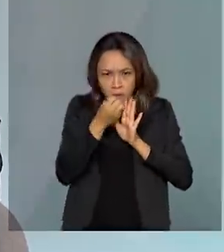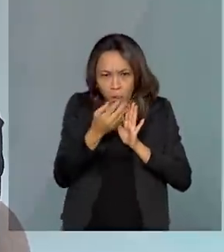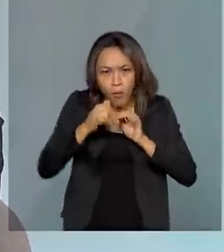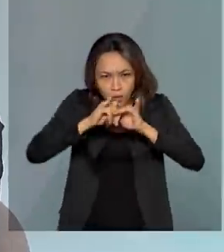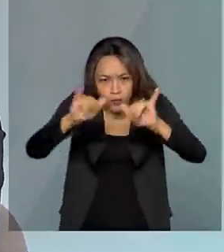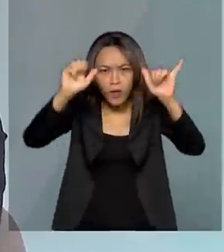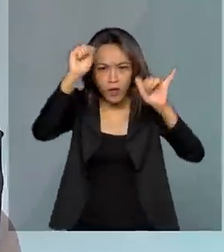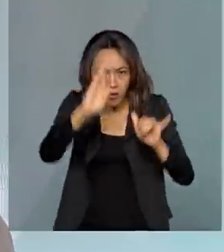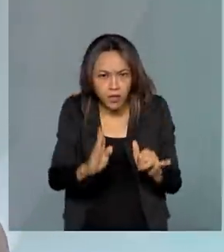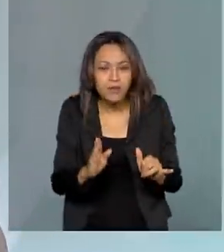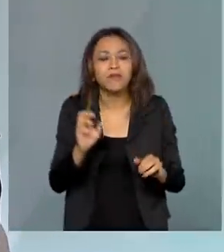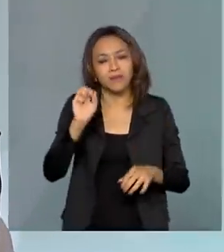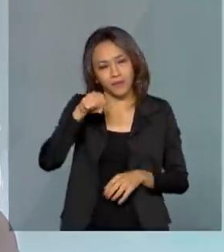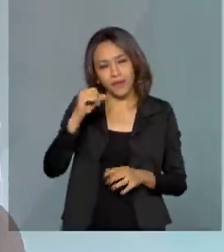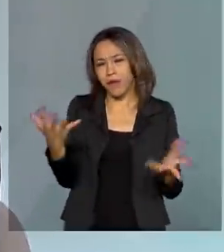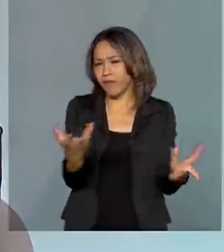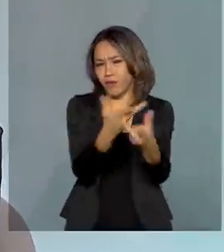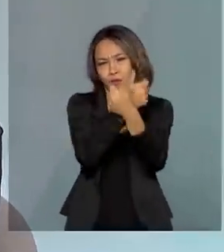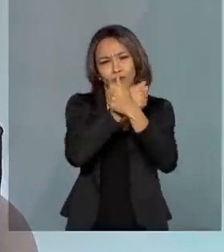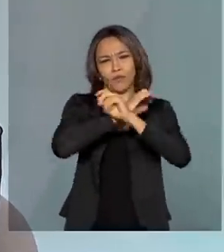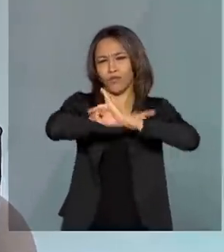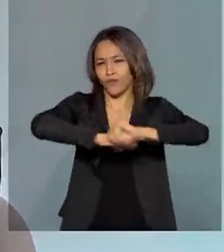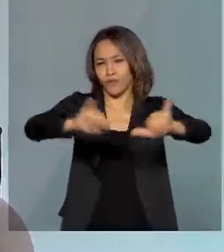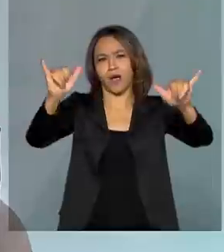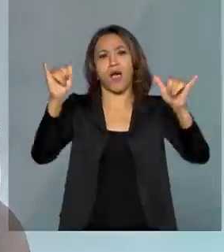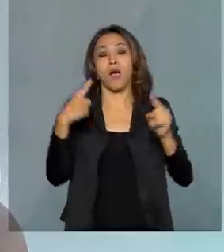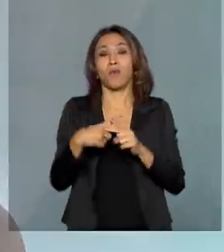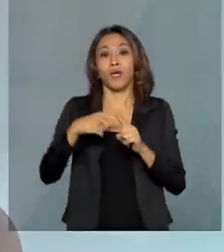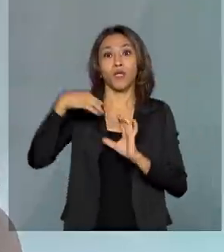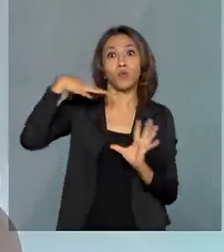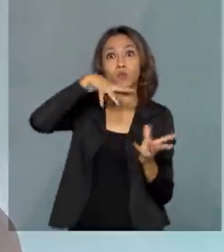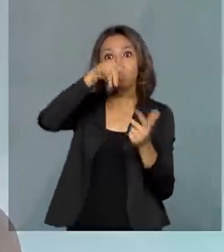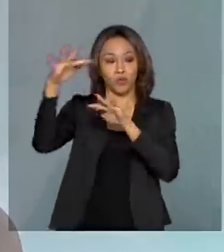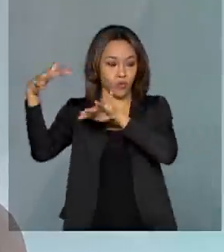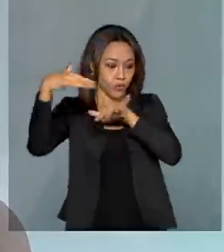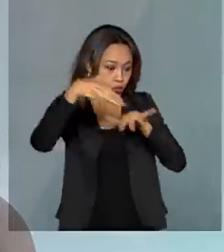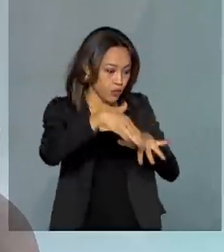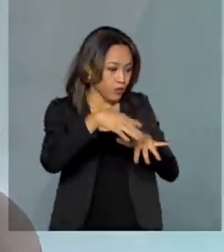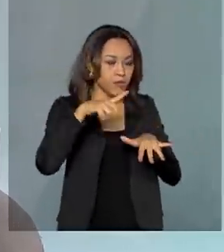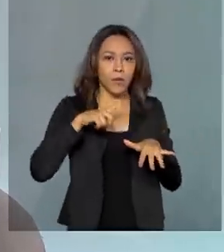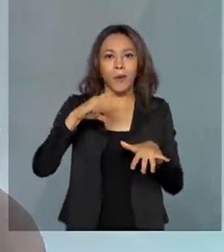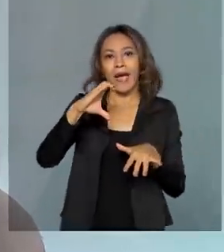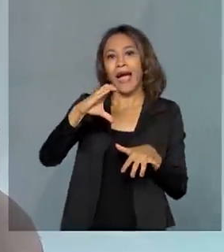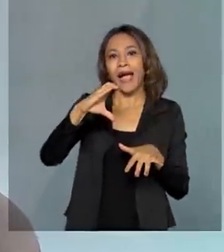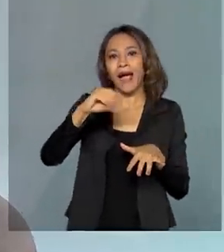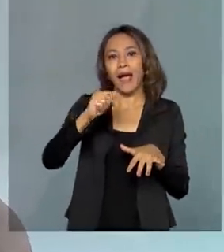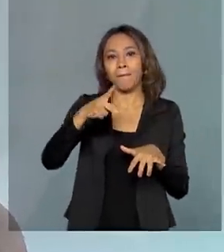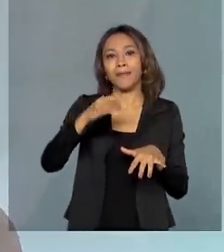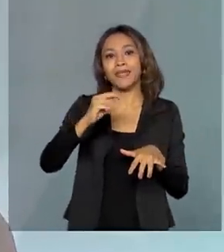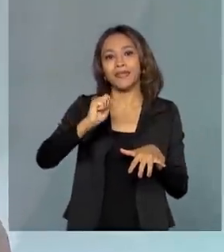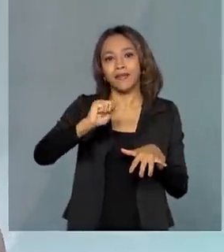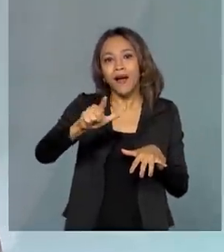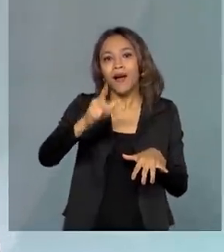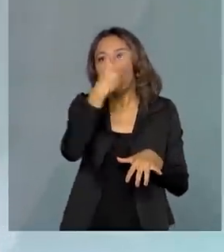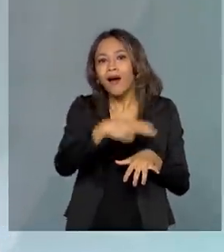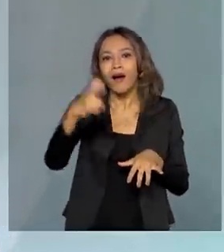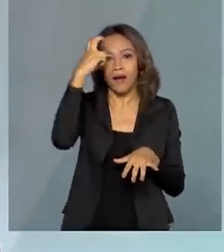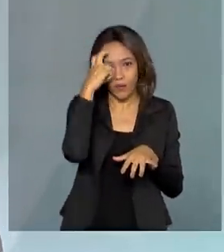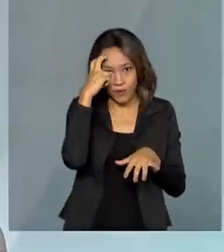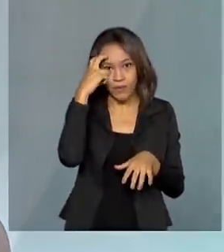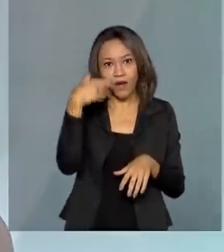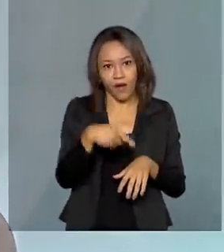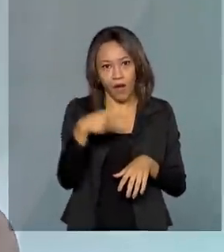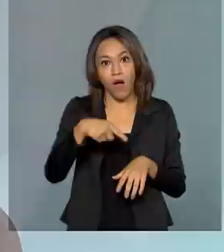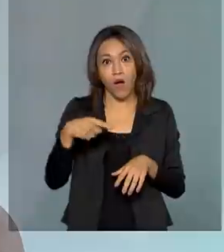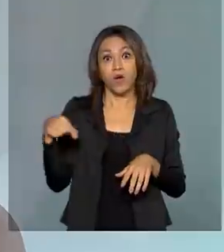Brasil é reconhecido mundialmente por seu capital cultural. O Brasil, de acordo com o Fórum